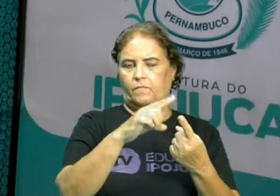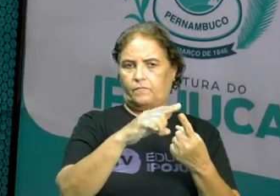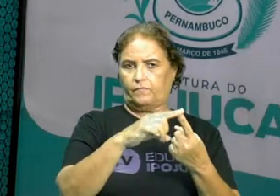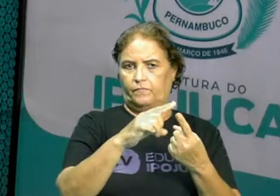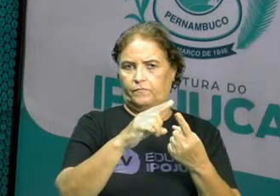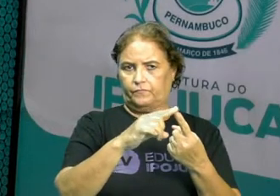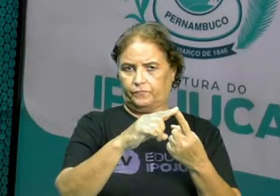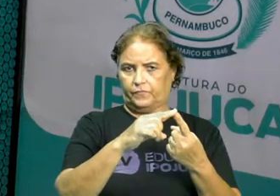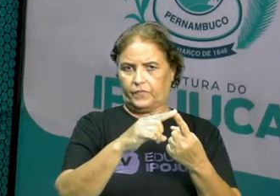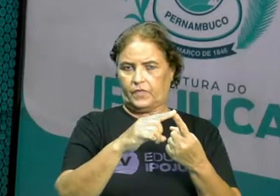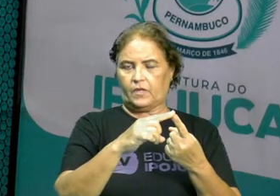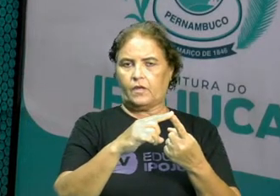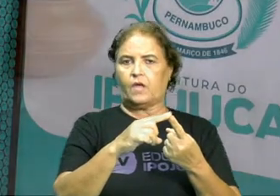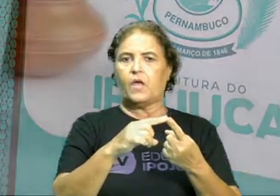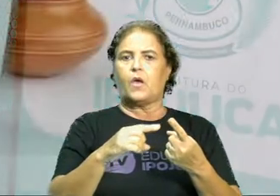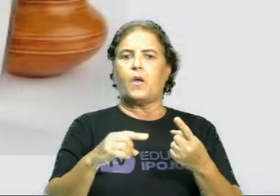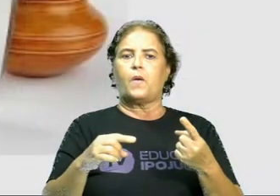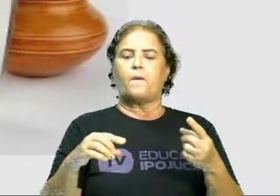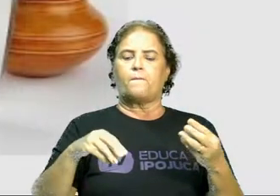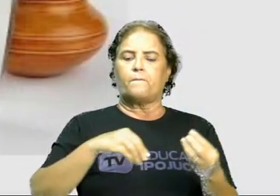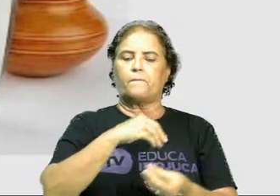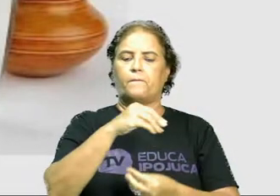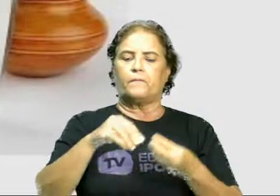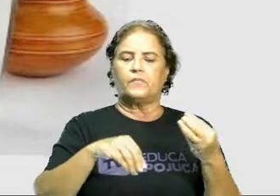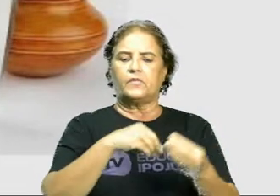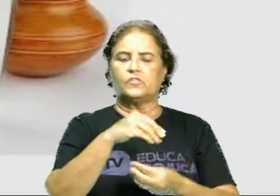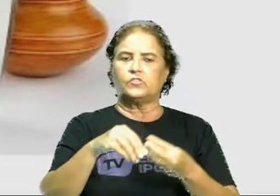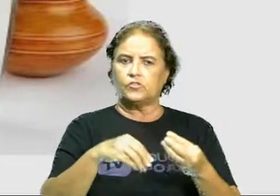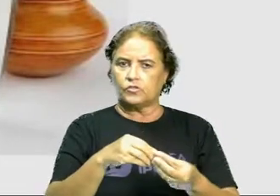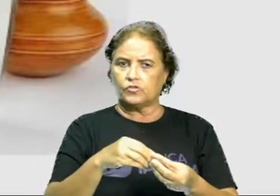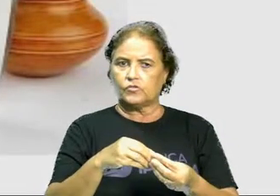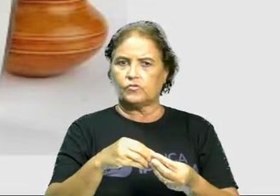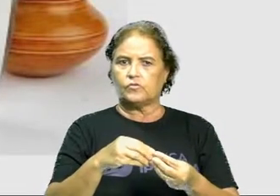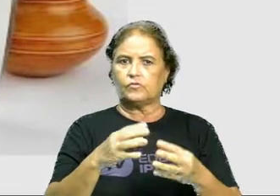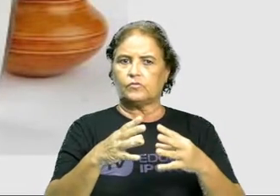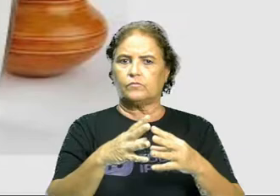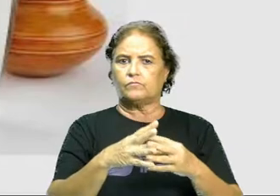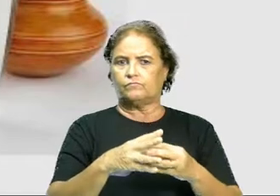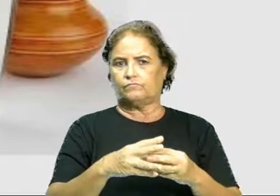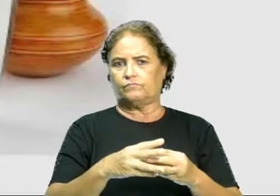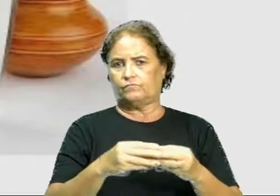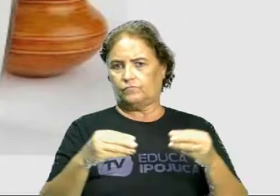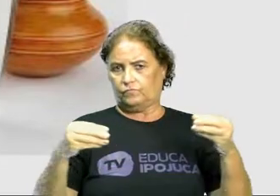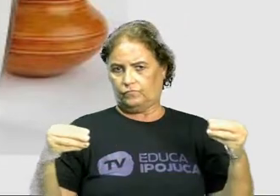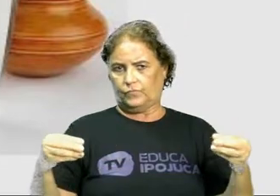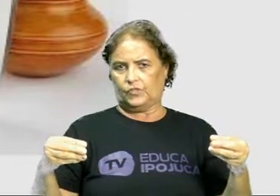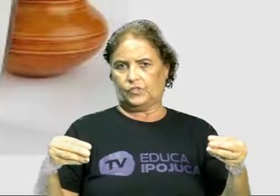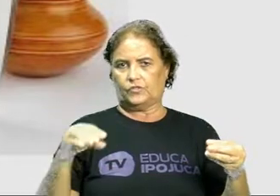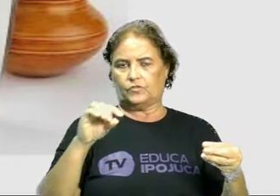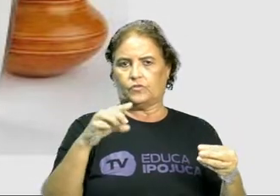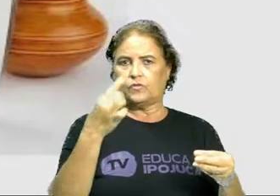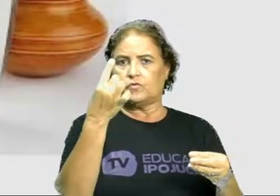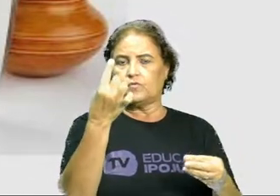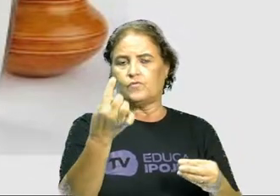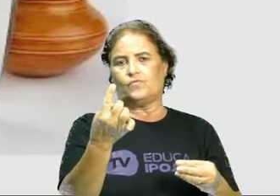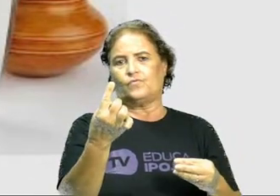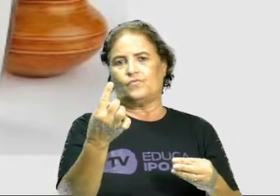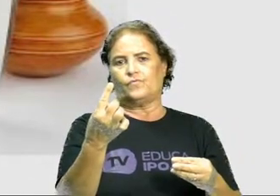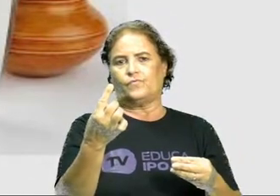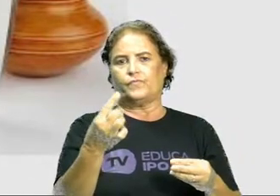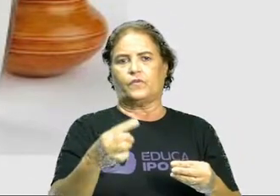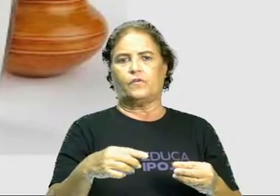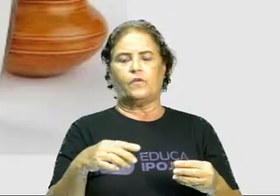misturas homogêneas, que são aquelas que apresentam uma única fase. Ou seja, eu não